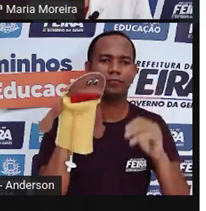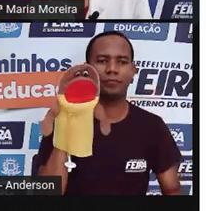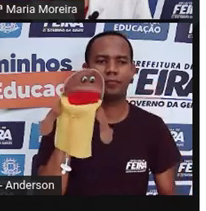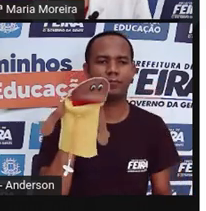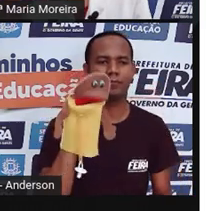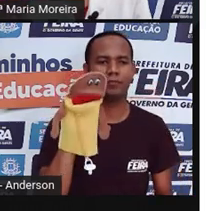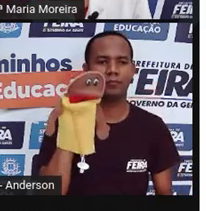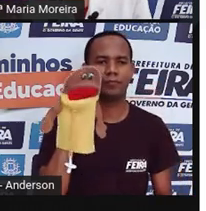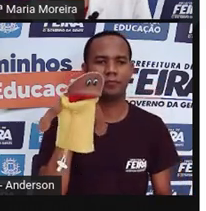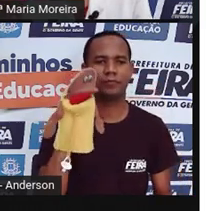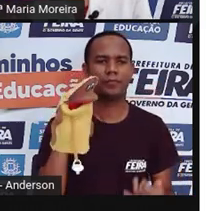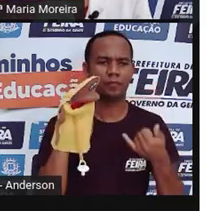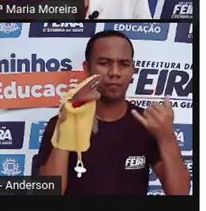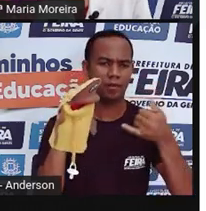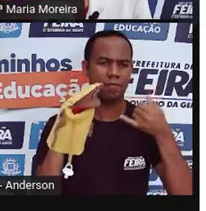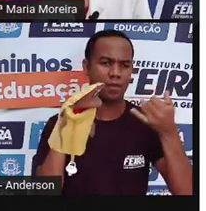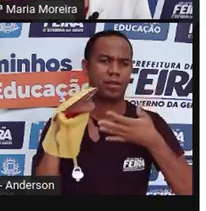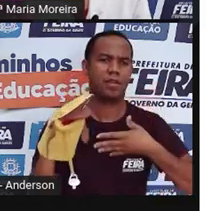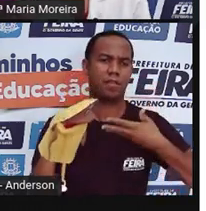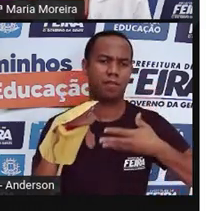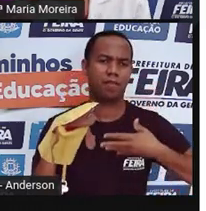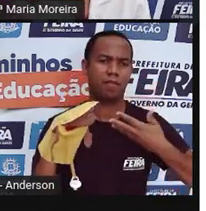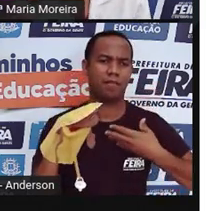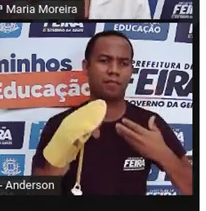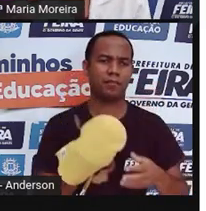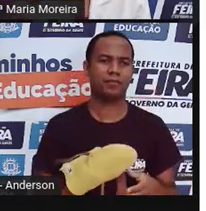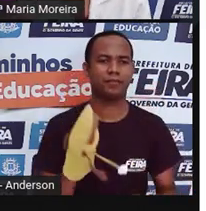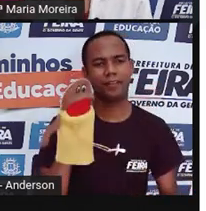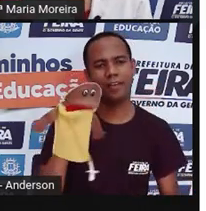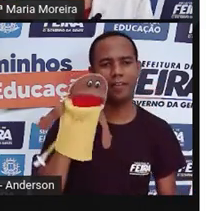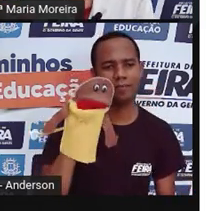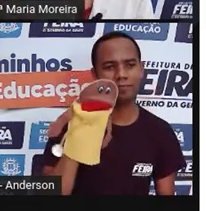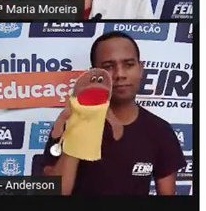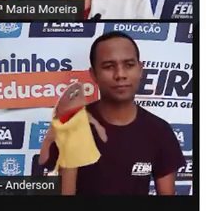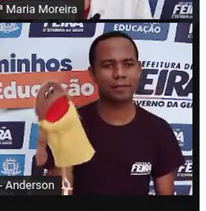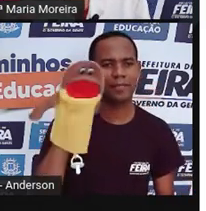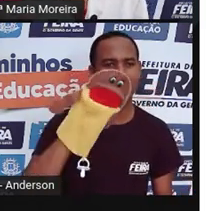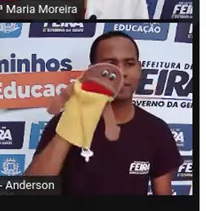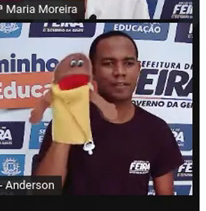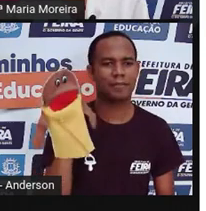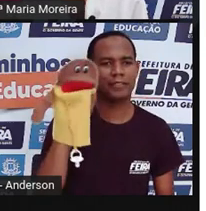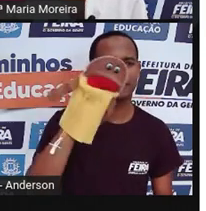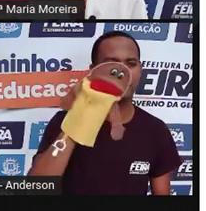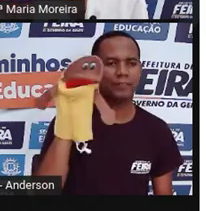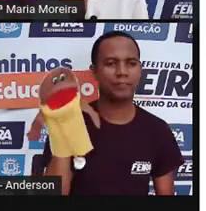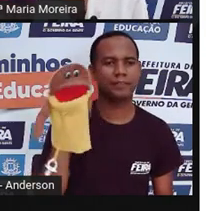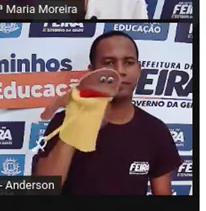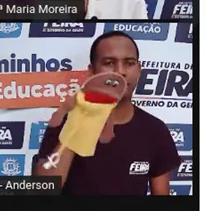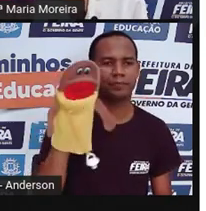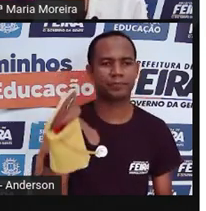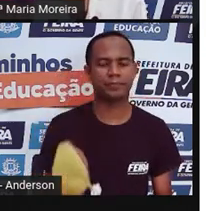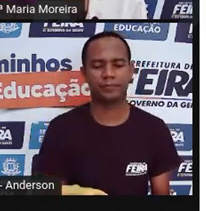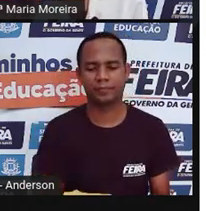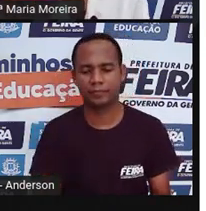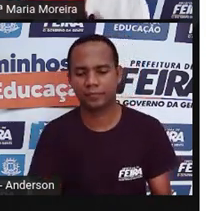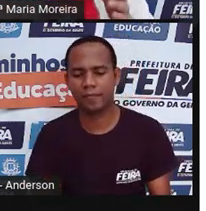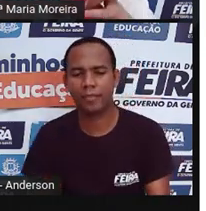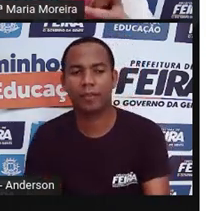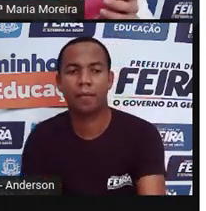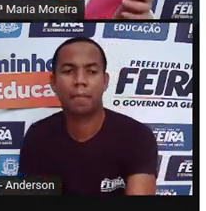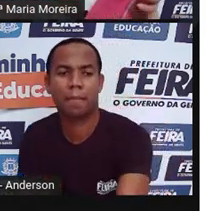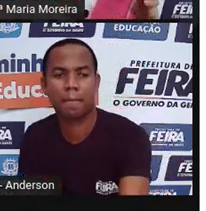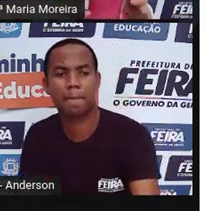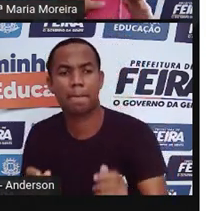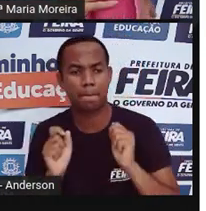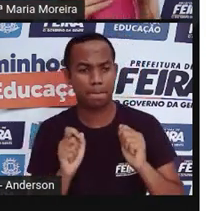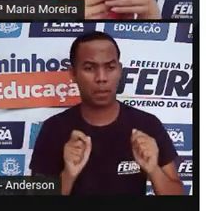são brinquedos educativos e aí você brinca, a gente vai aprender a fazer fantoche também aqui, viu Anderson? E aí aqui, você pode brincar com ele